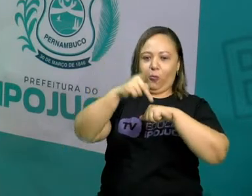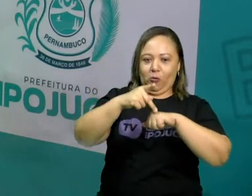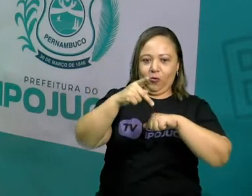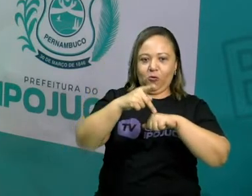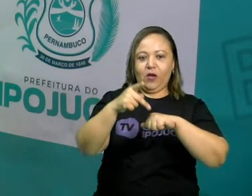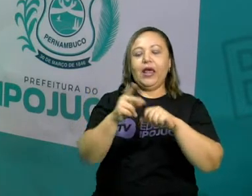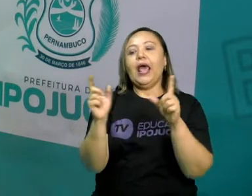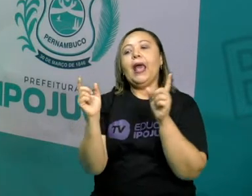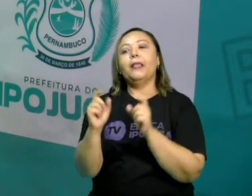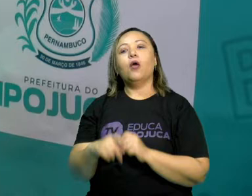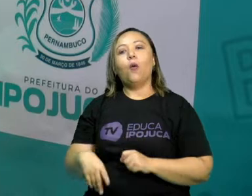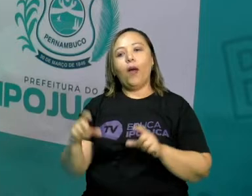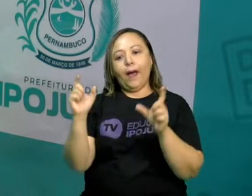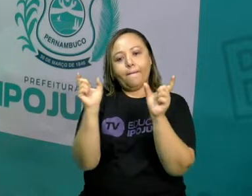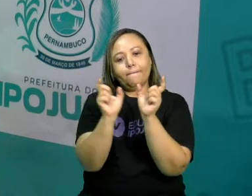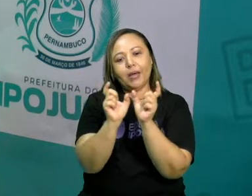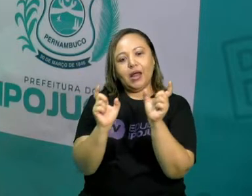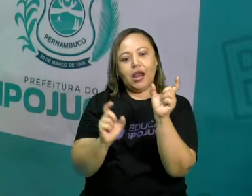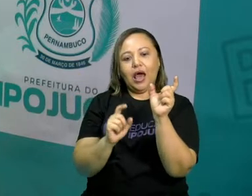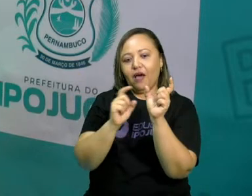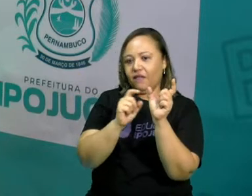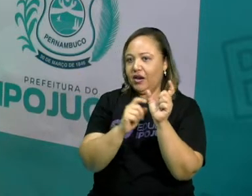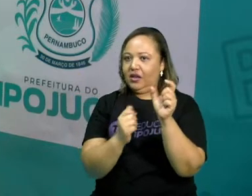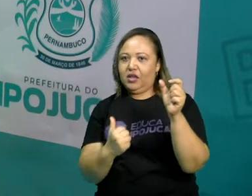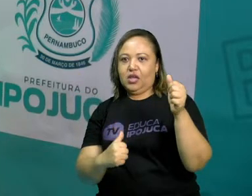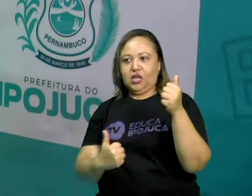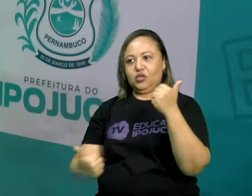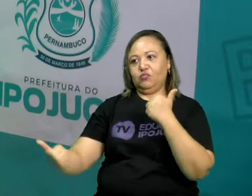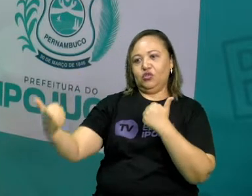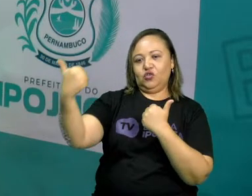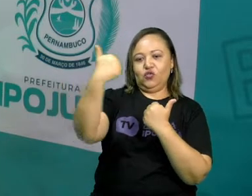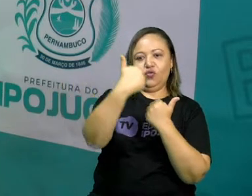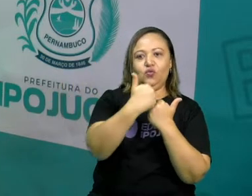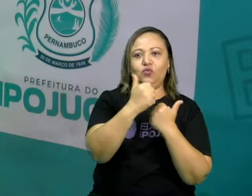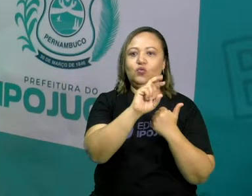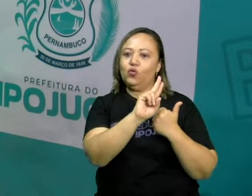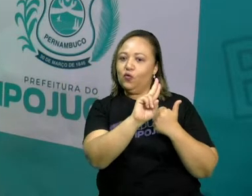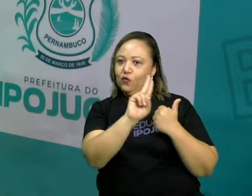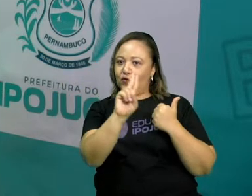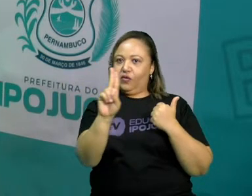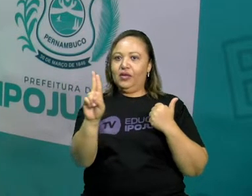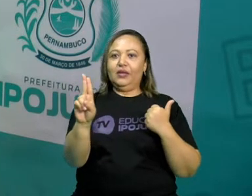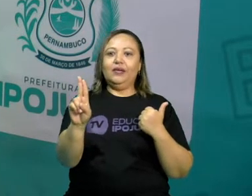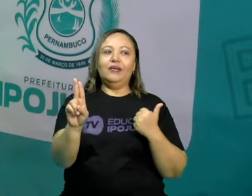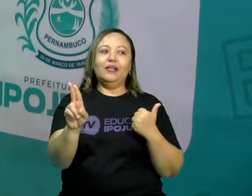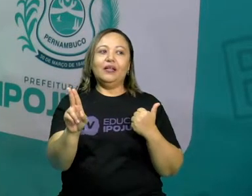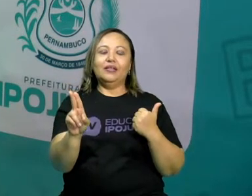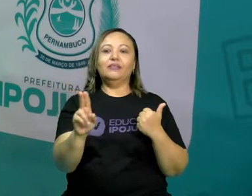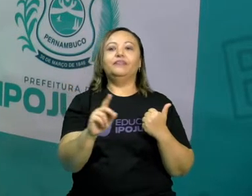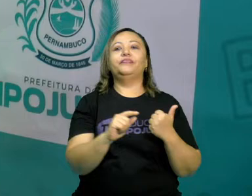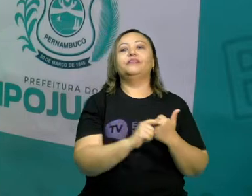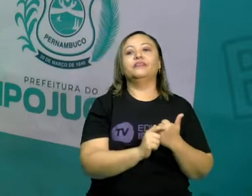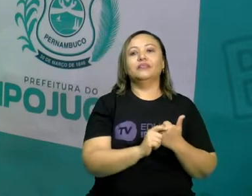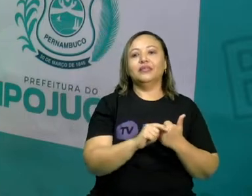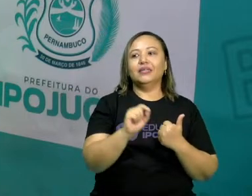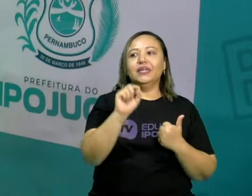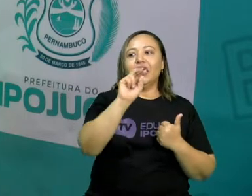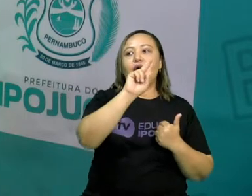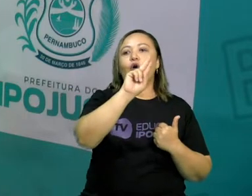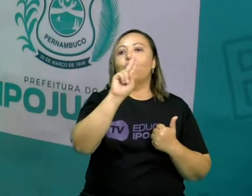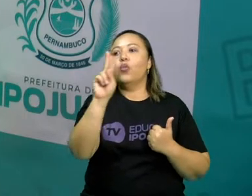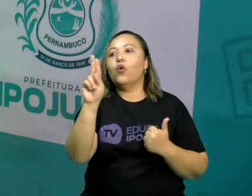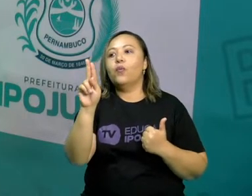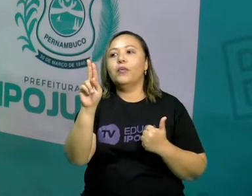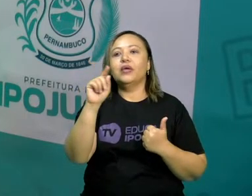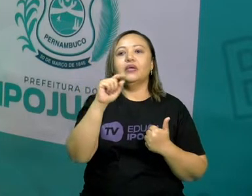aquela palavrinha que a gente coloca no lugar do nome. Quando a professora faz uma chamada fulano, aí você diz,